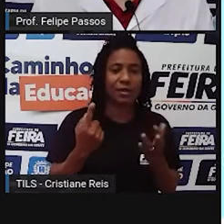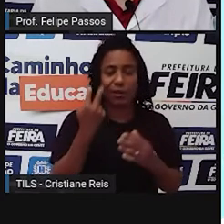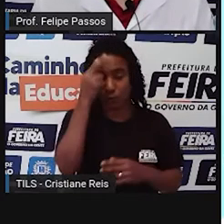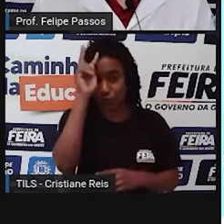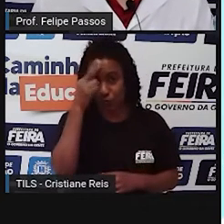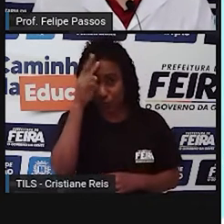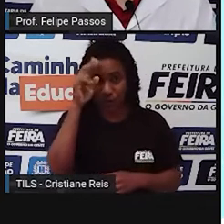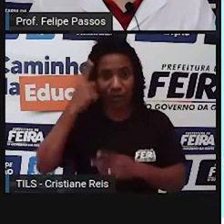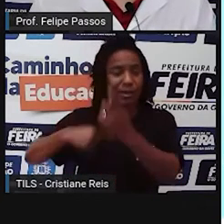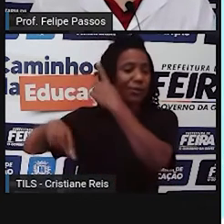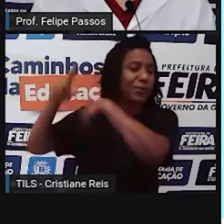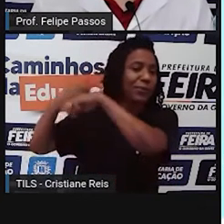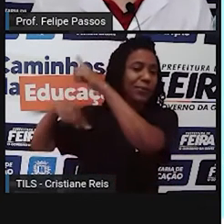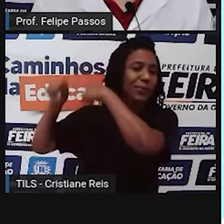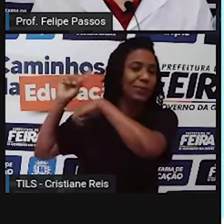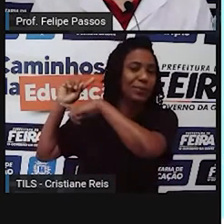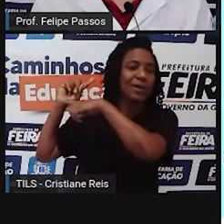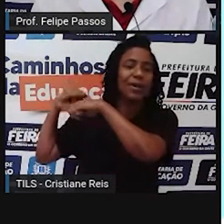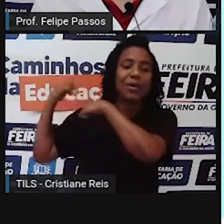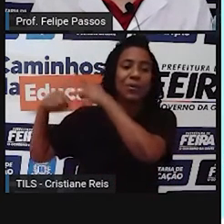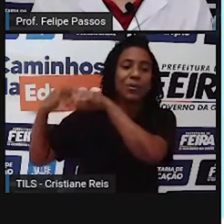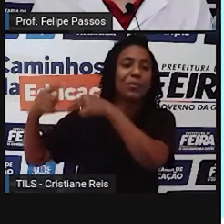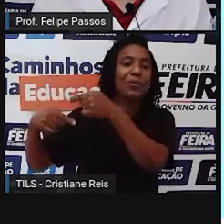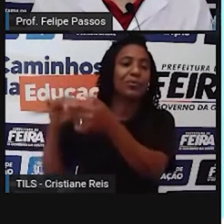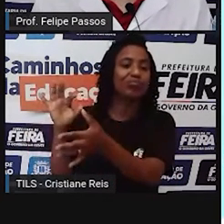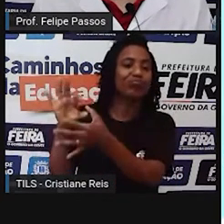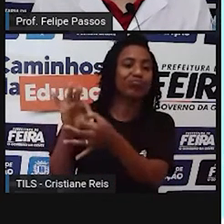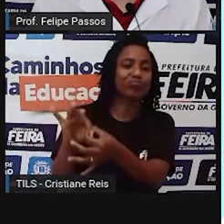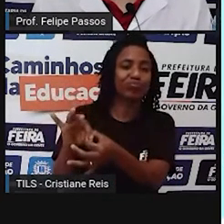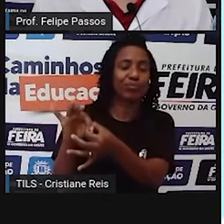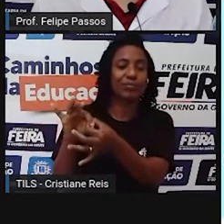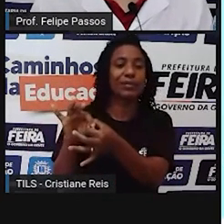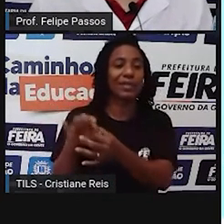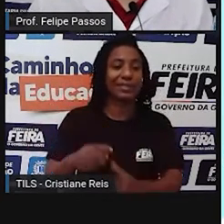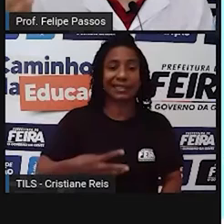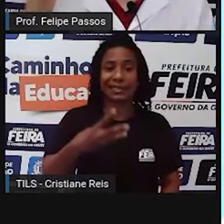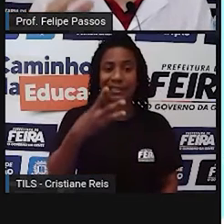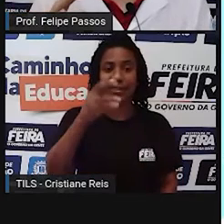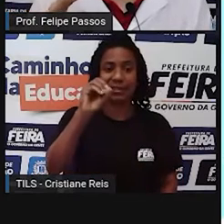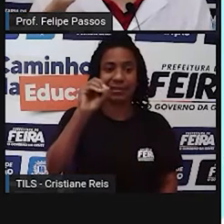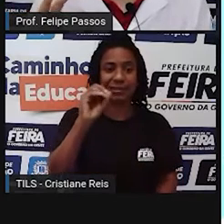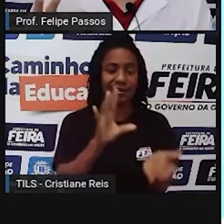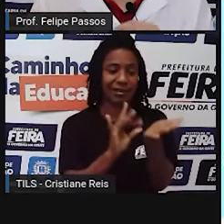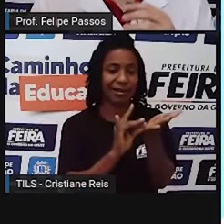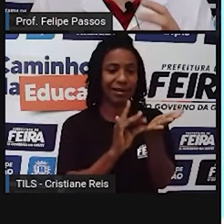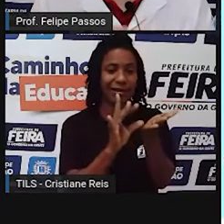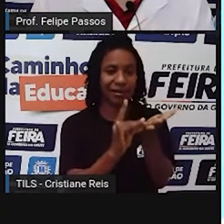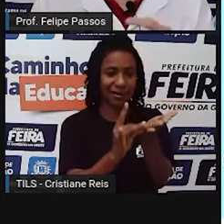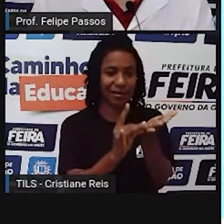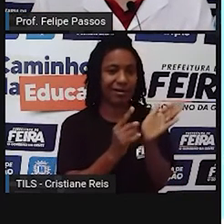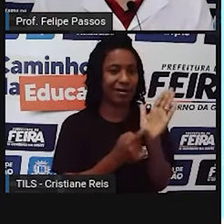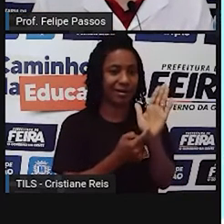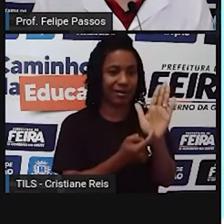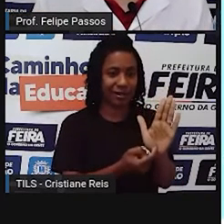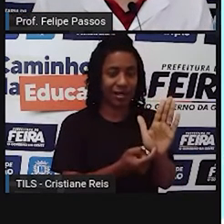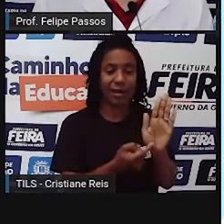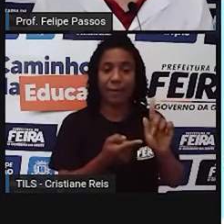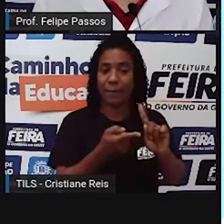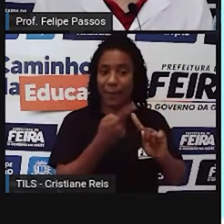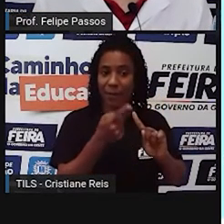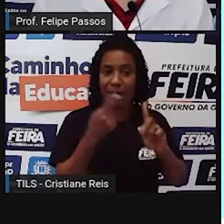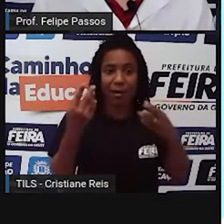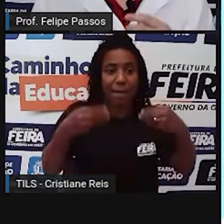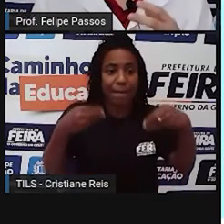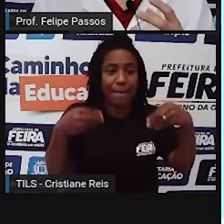justificando por que que eles chegaram a esses 30 artigos, então a primeira página dela é só uma justificativa, é um